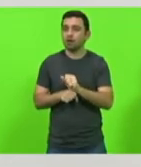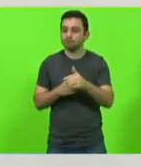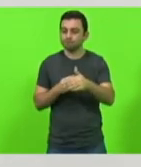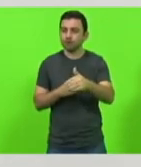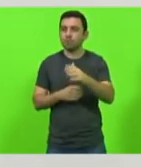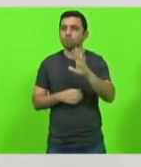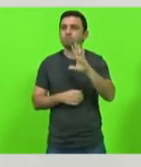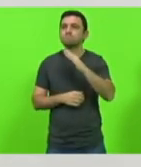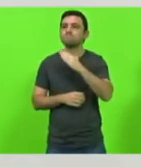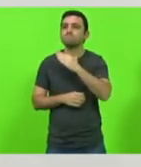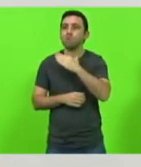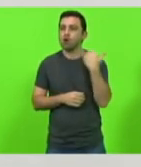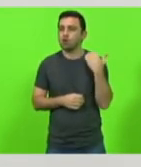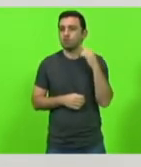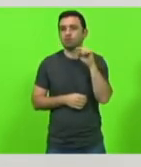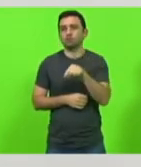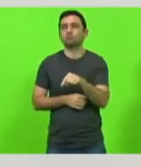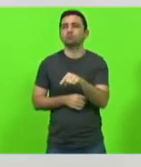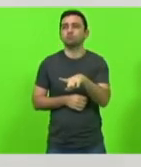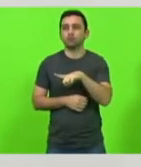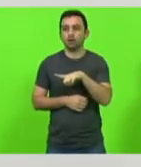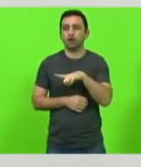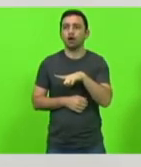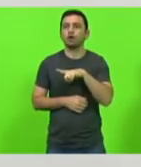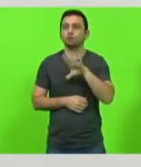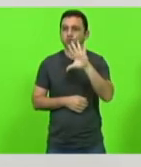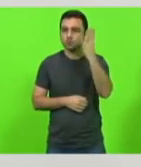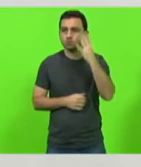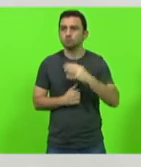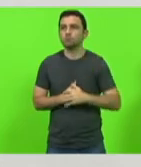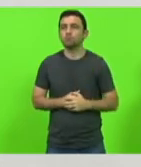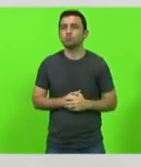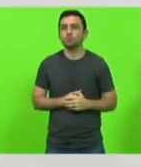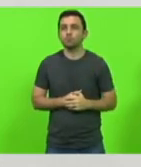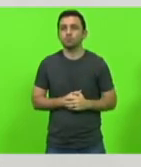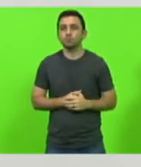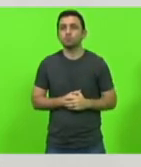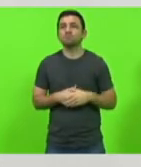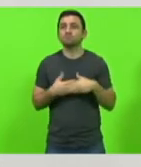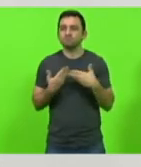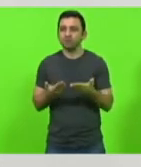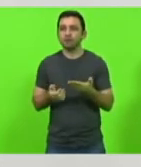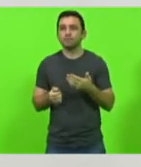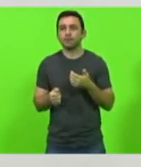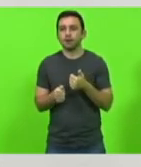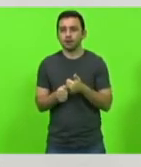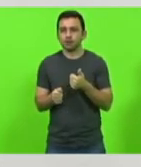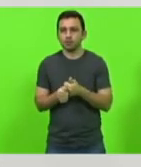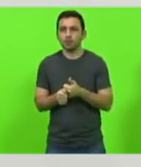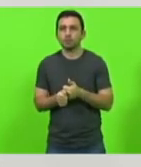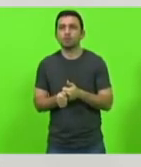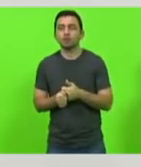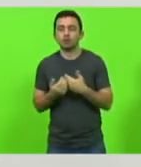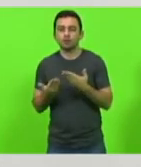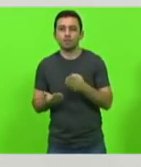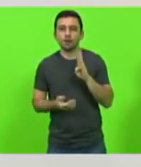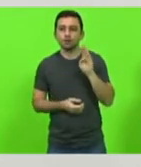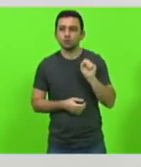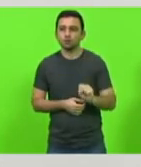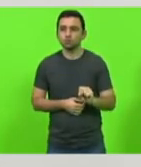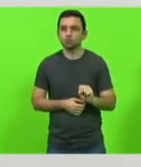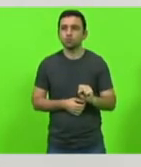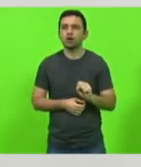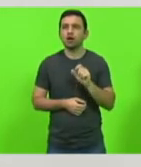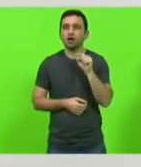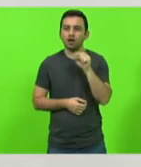simplesmente isso a drenagem da entrada da boca da barra em Balneário Barra do Sul ali